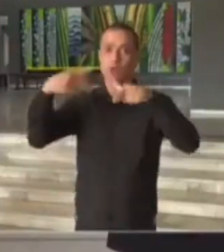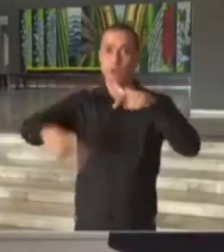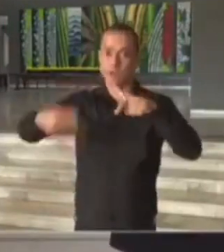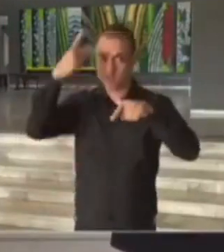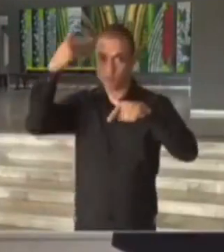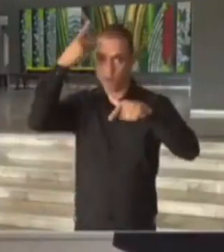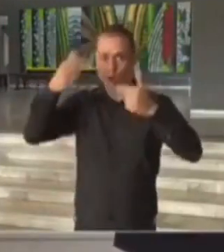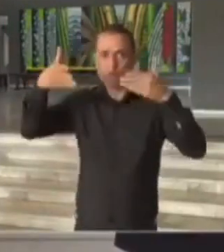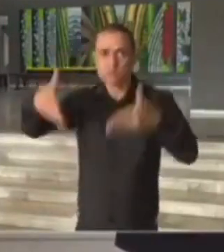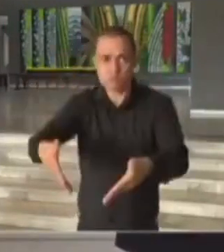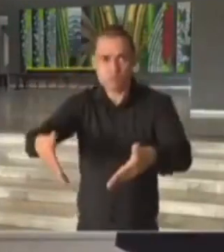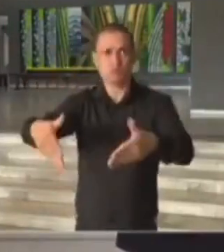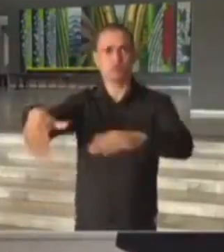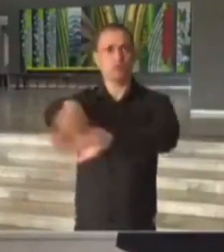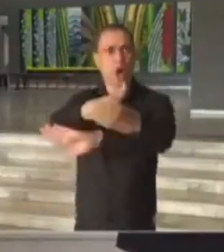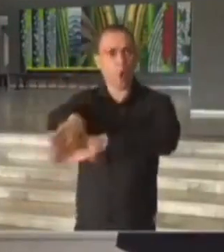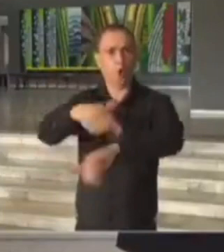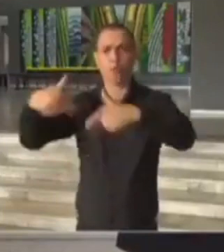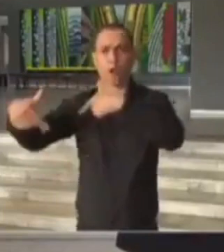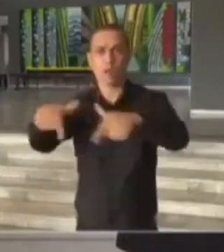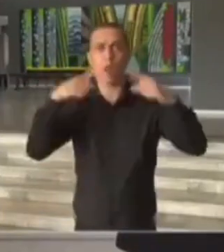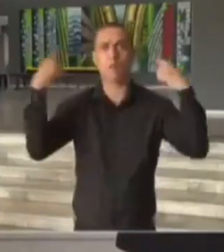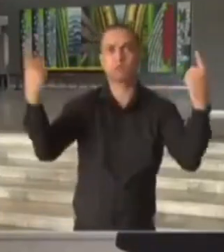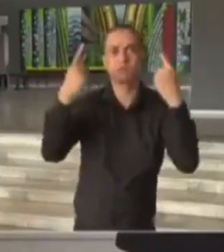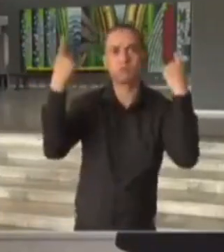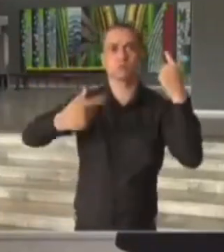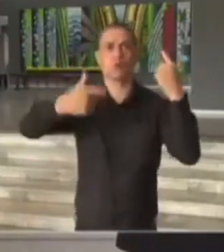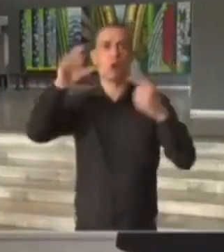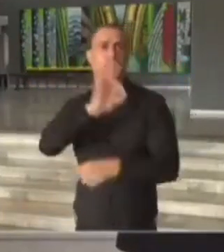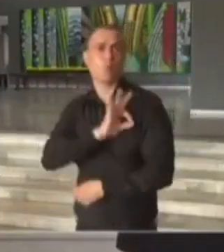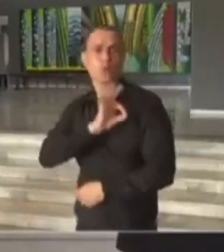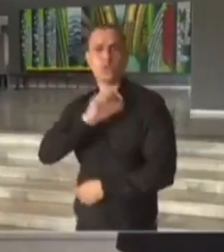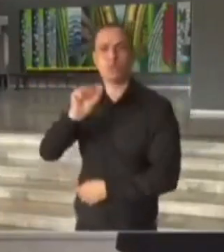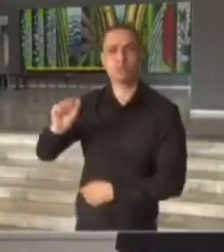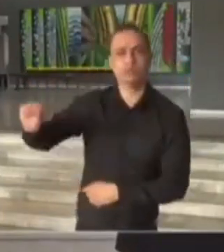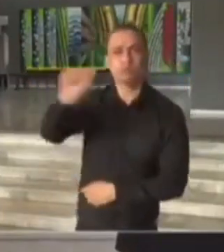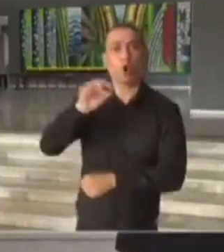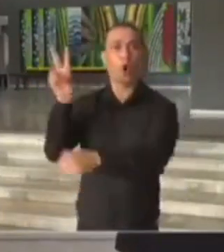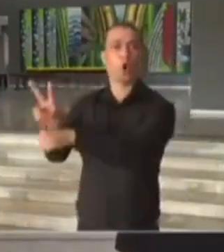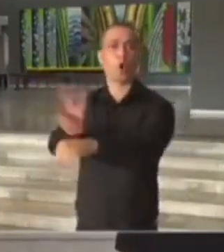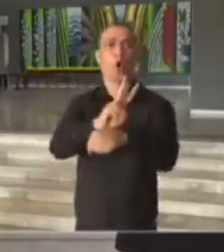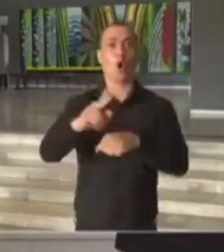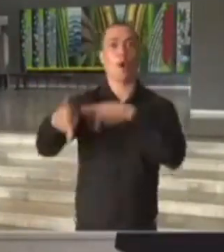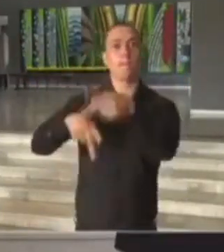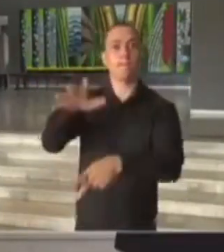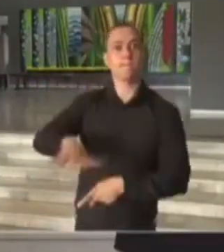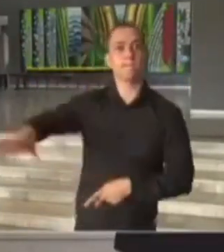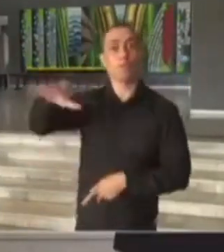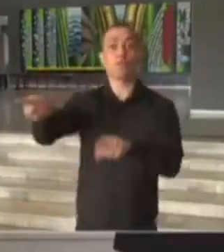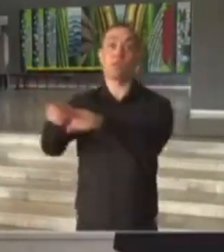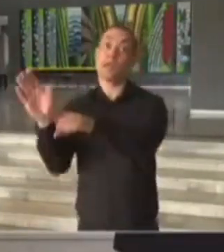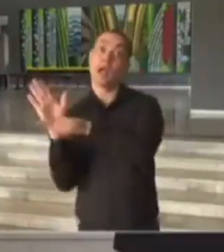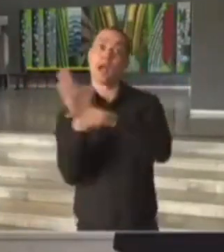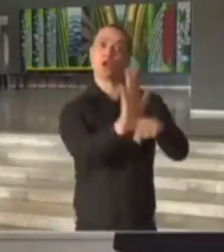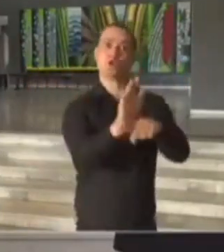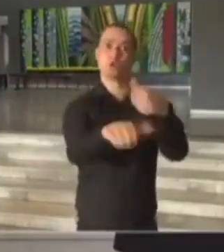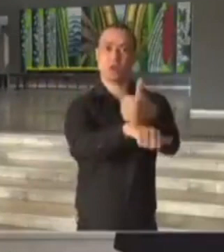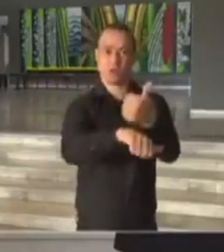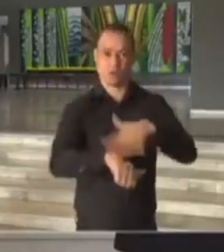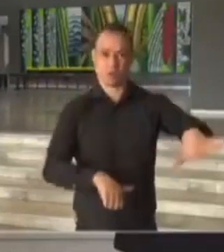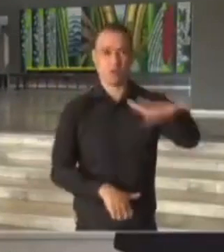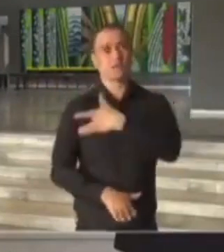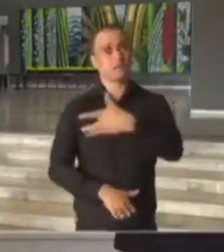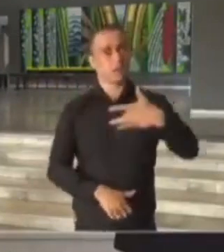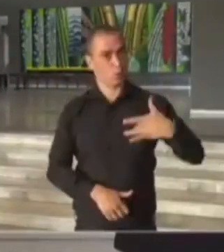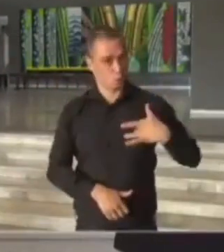na ativa, na linha de frente, na proteção à população e na ajuda também aos profissionais de saúde e